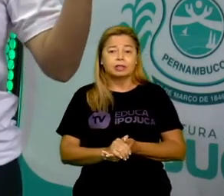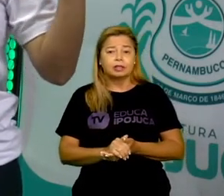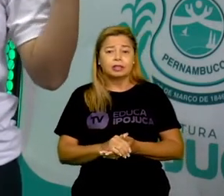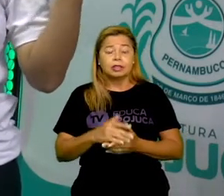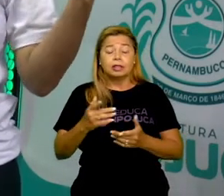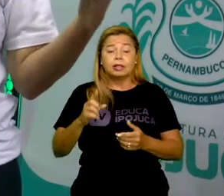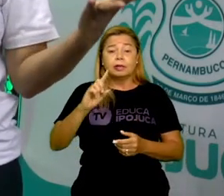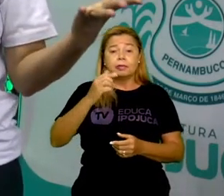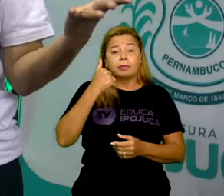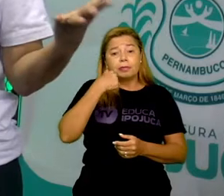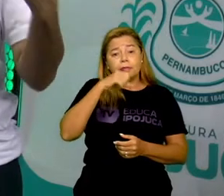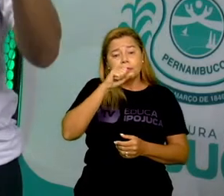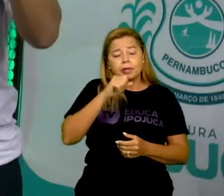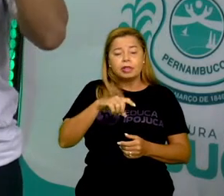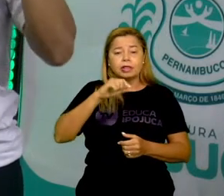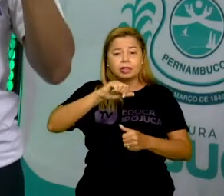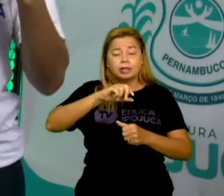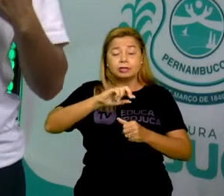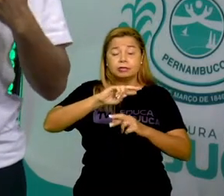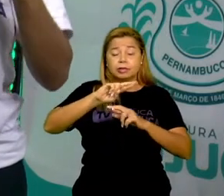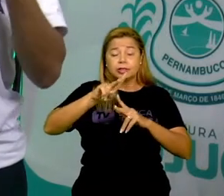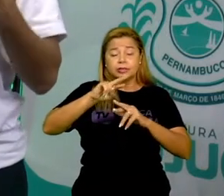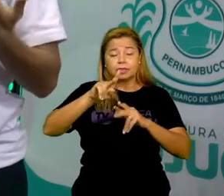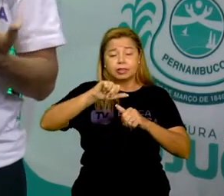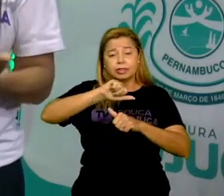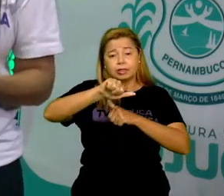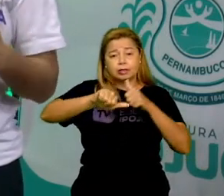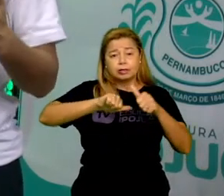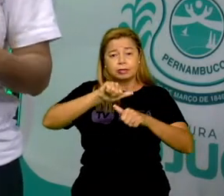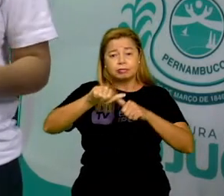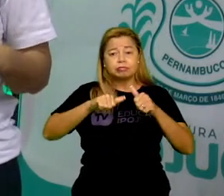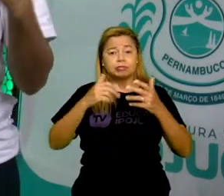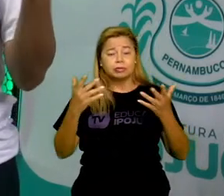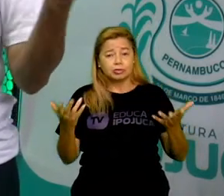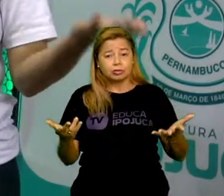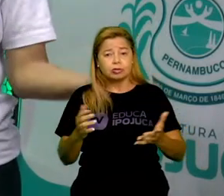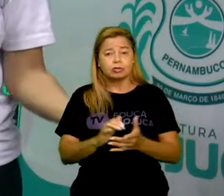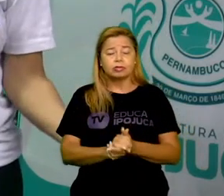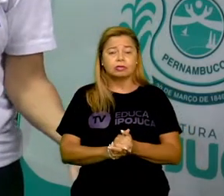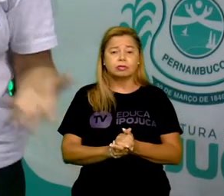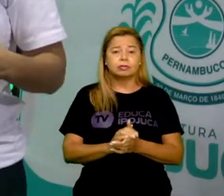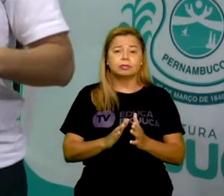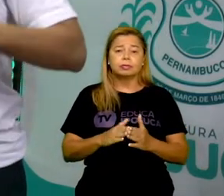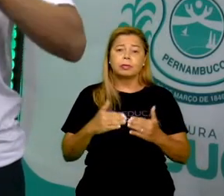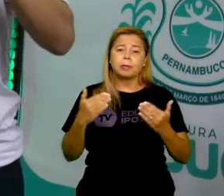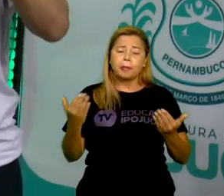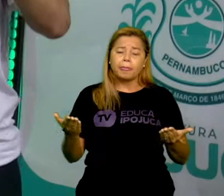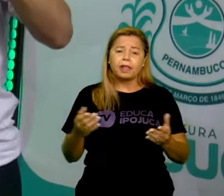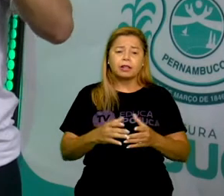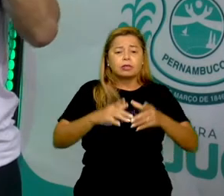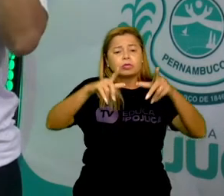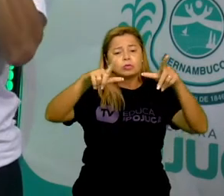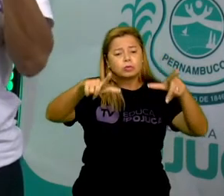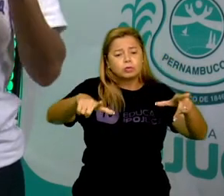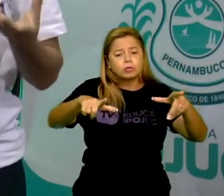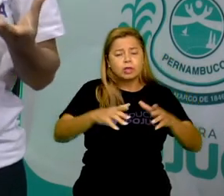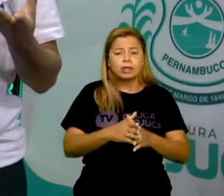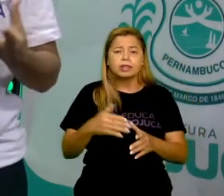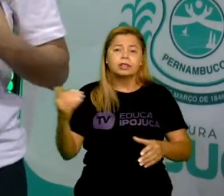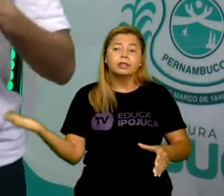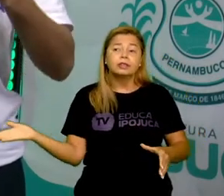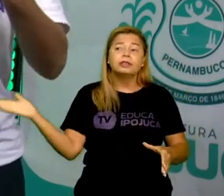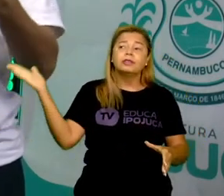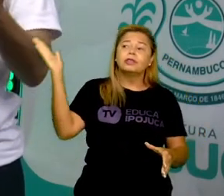daí se traça essas misturas. Então, de acordo com o território, das pessoas que vieram de longe, que começaram a trazer um